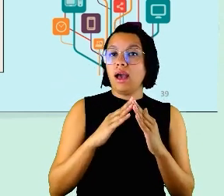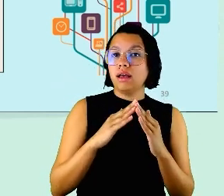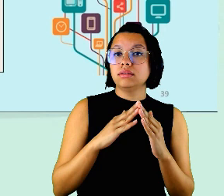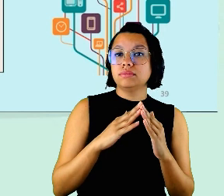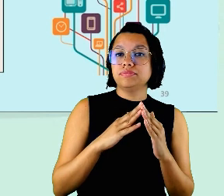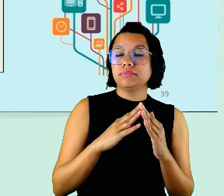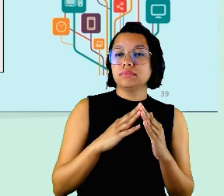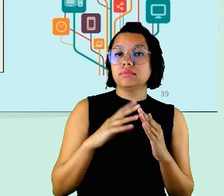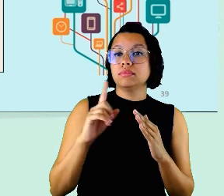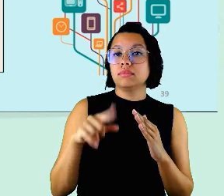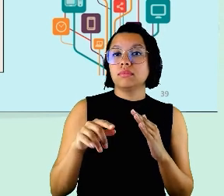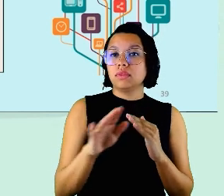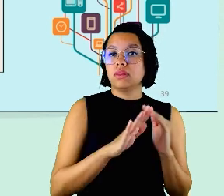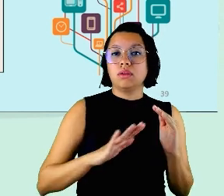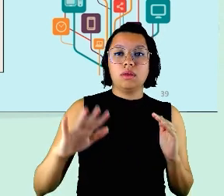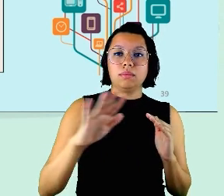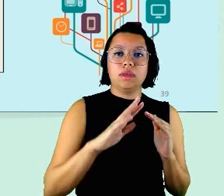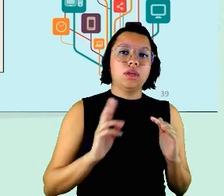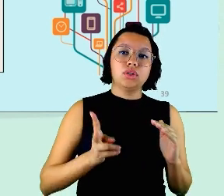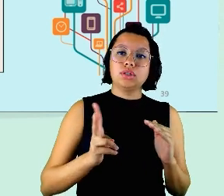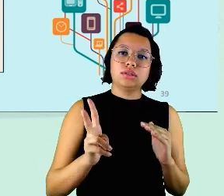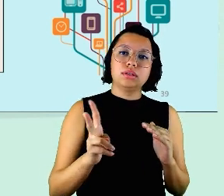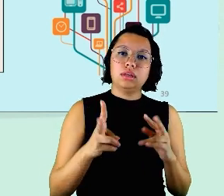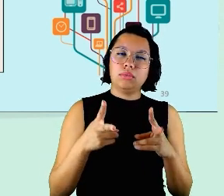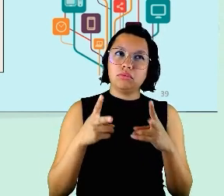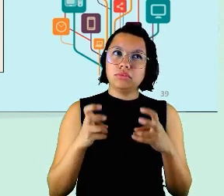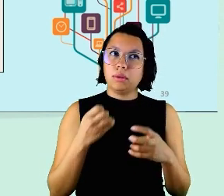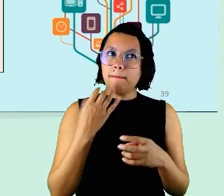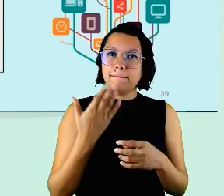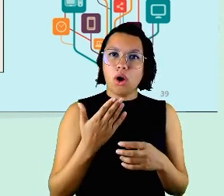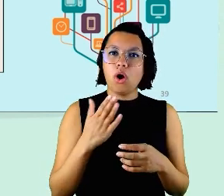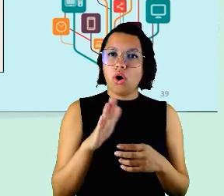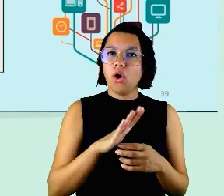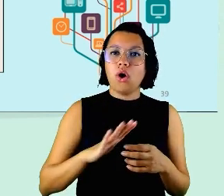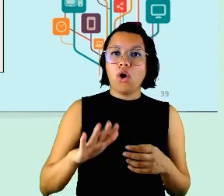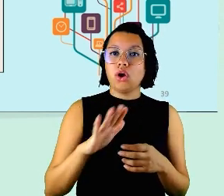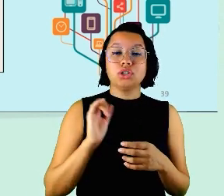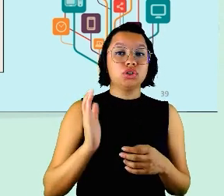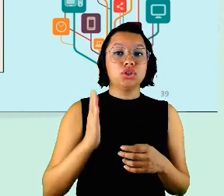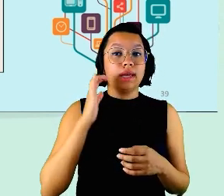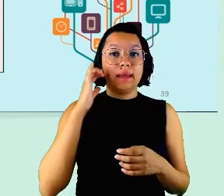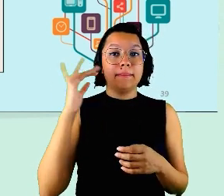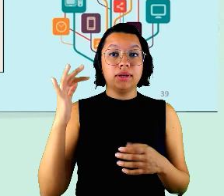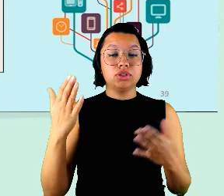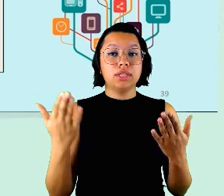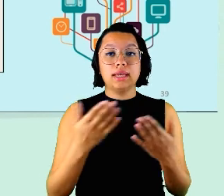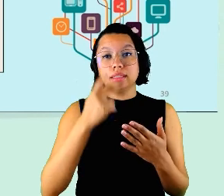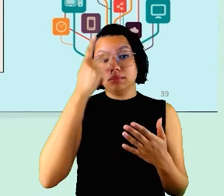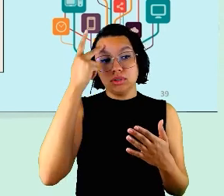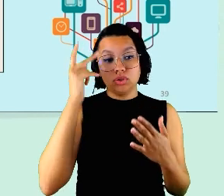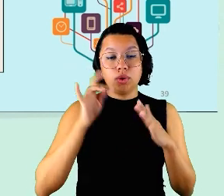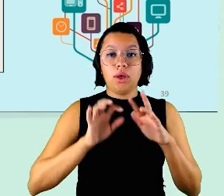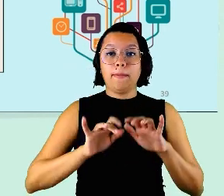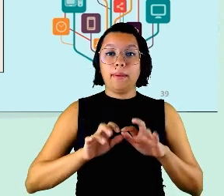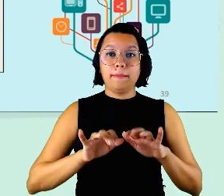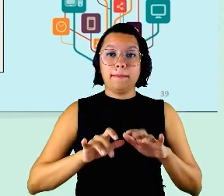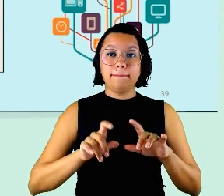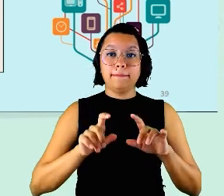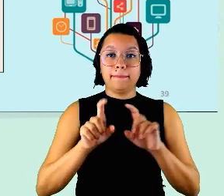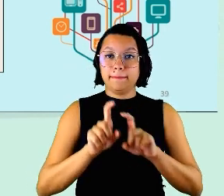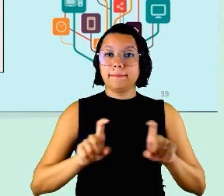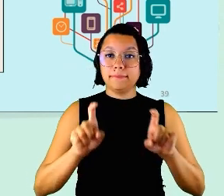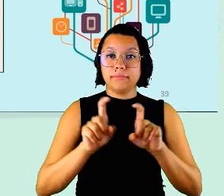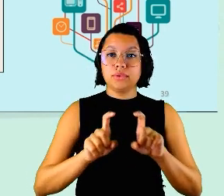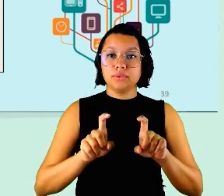é um ambiente que sempre foi considerado um bom ambiente que a gente já imagina essa pessoa com desktop né com algo lá